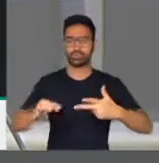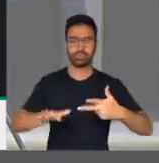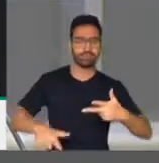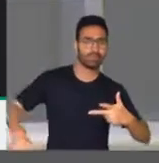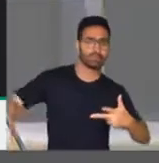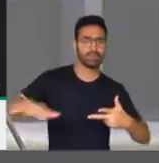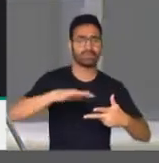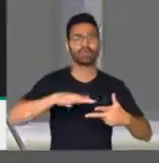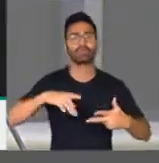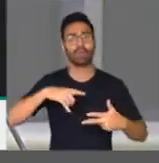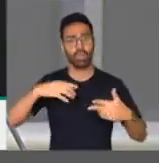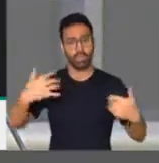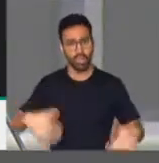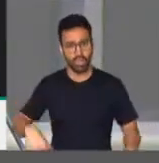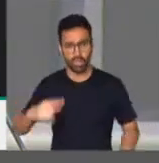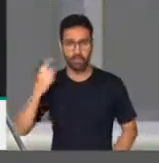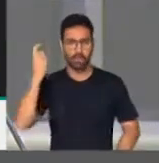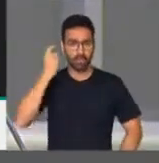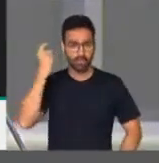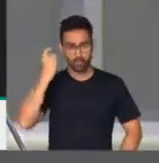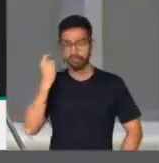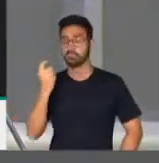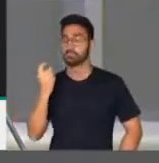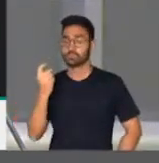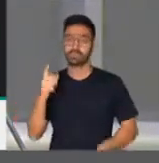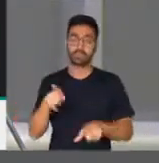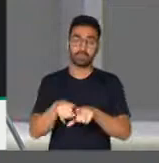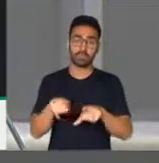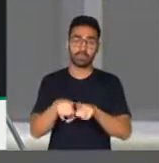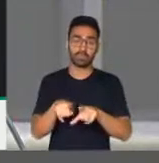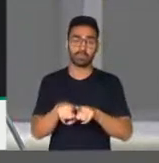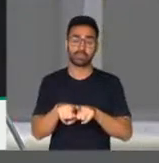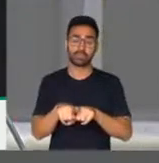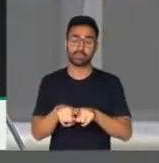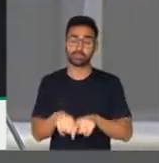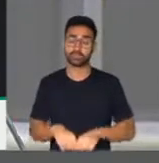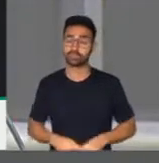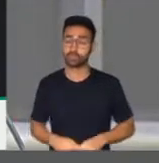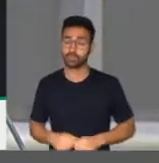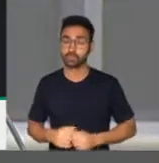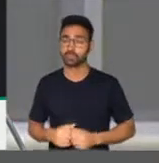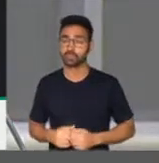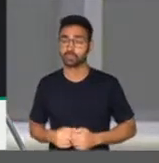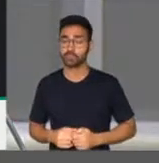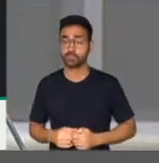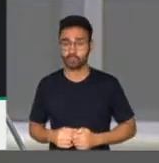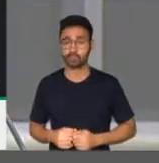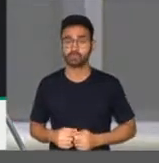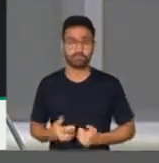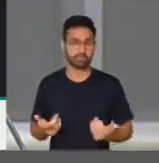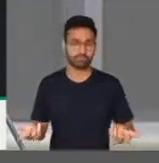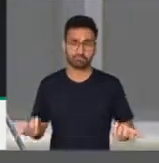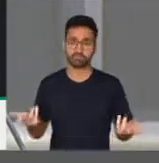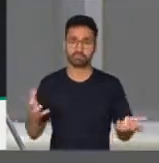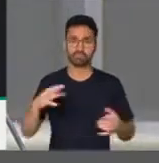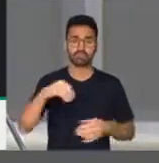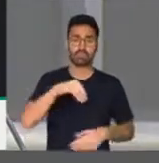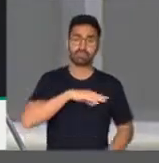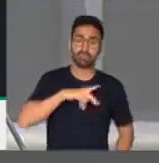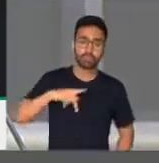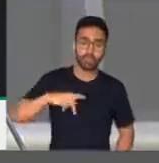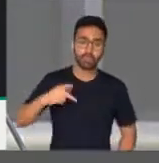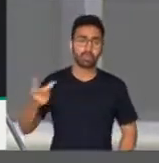jurídicos, em todos os ambientes do judiciário, do ministério